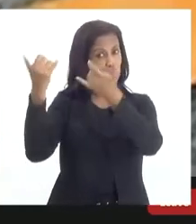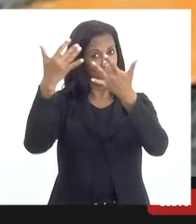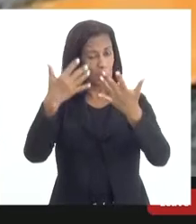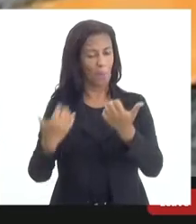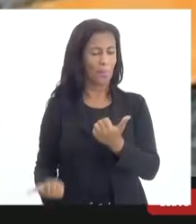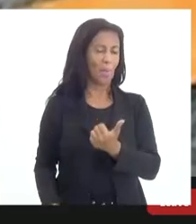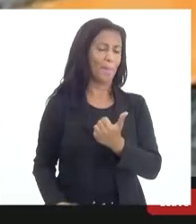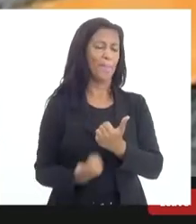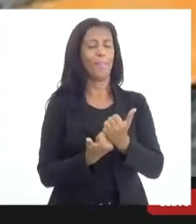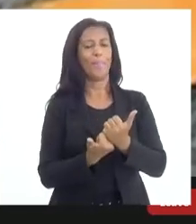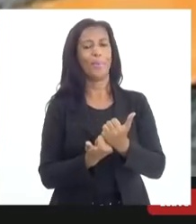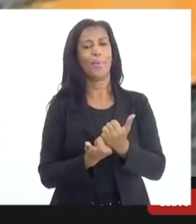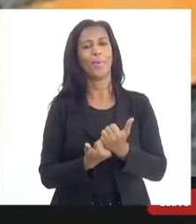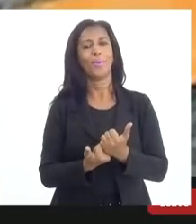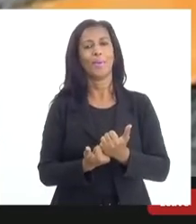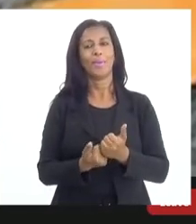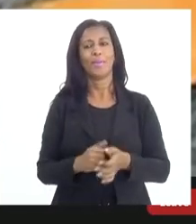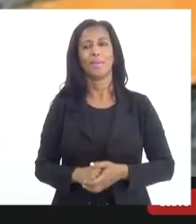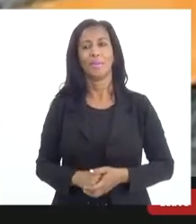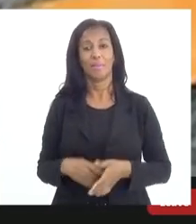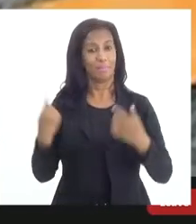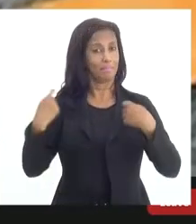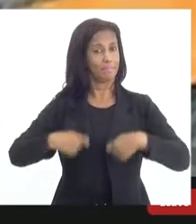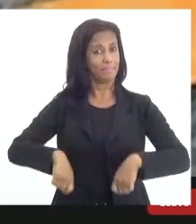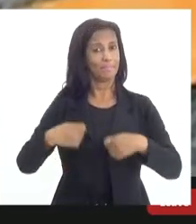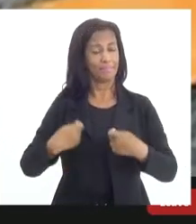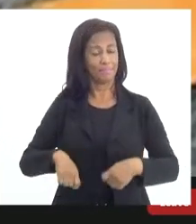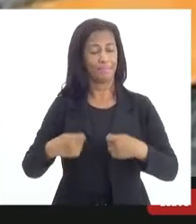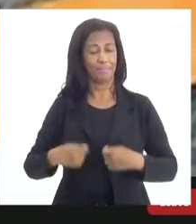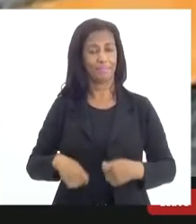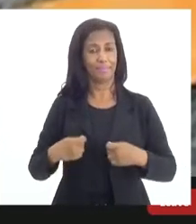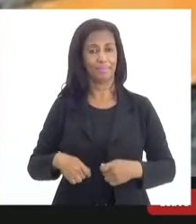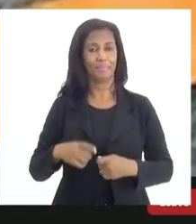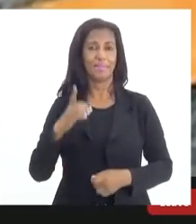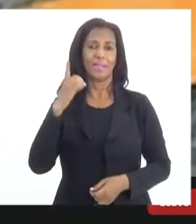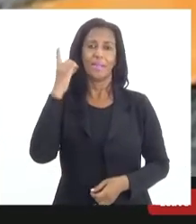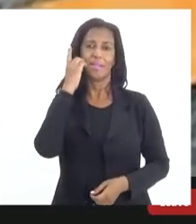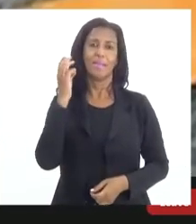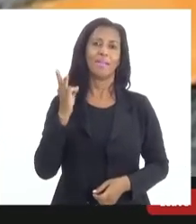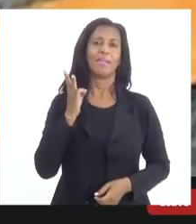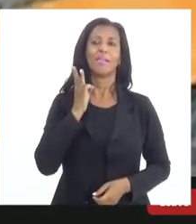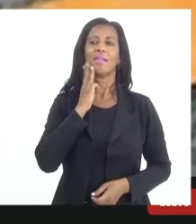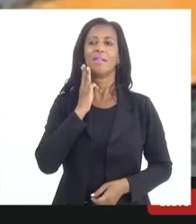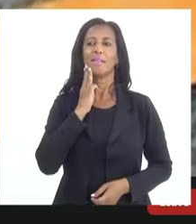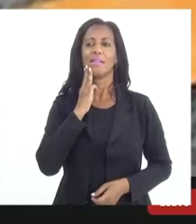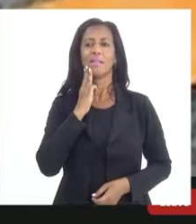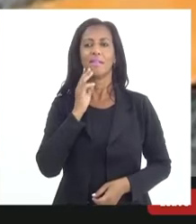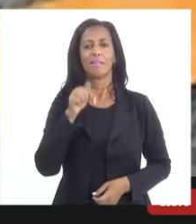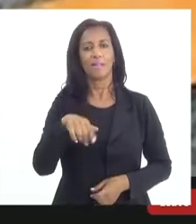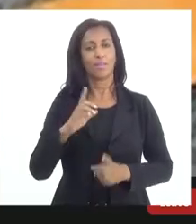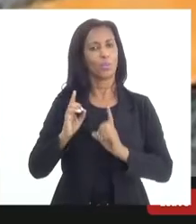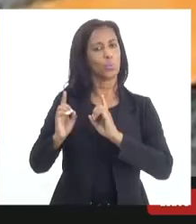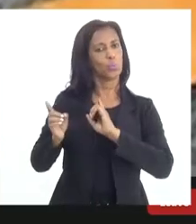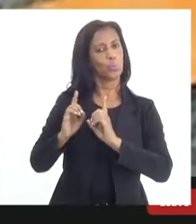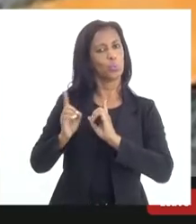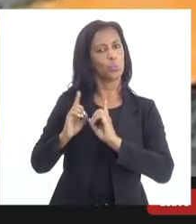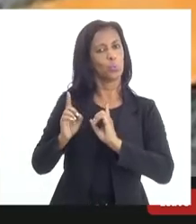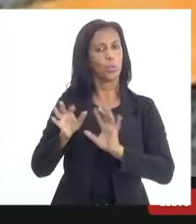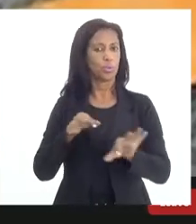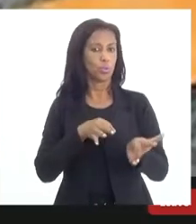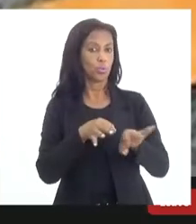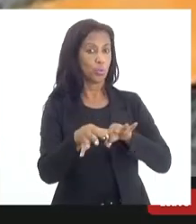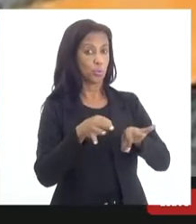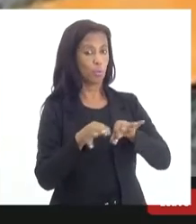apoio e que a gente precisa deputado Valdeck estar nessa discussão de uma